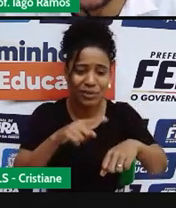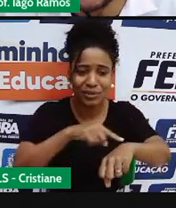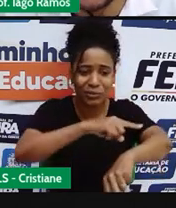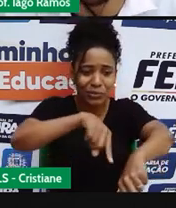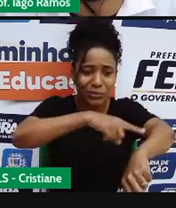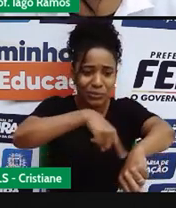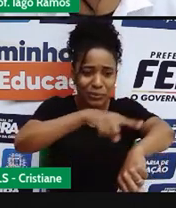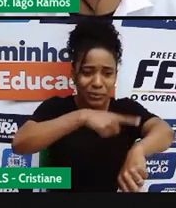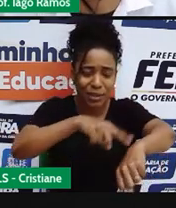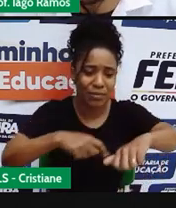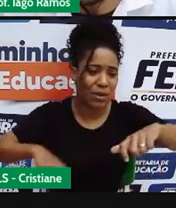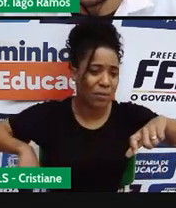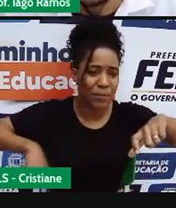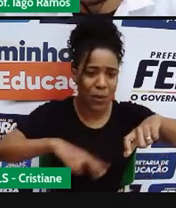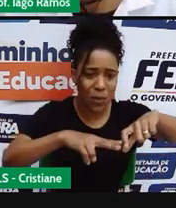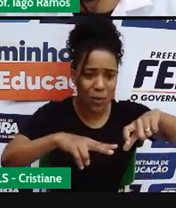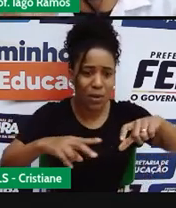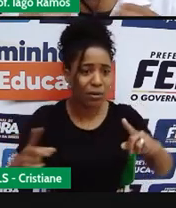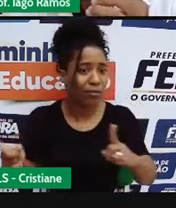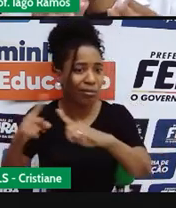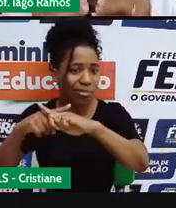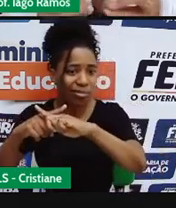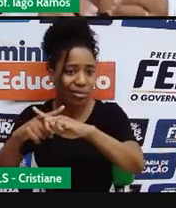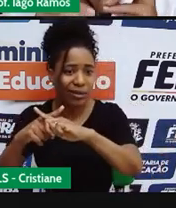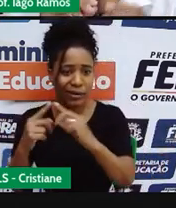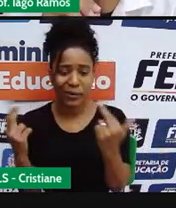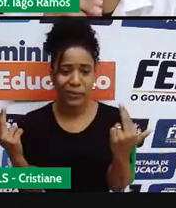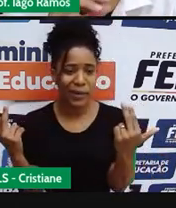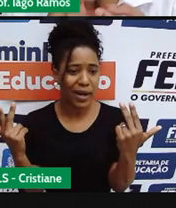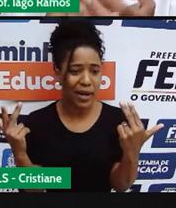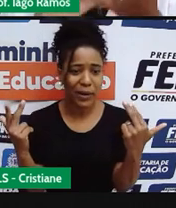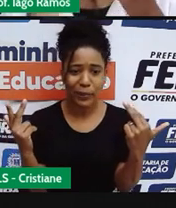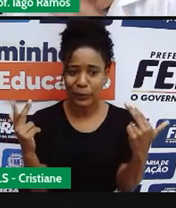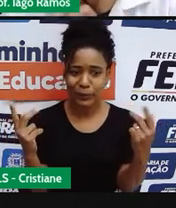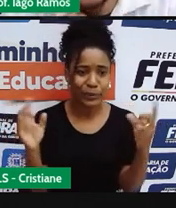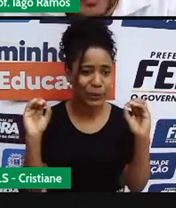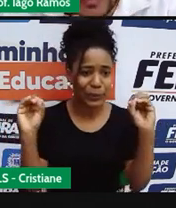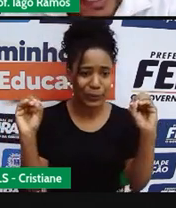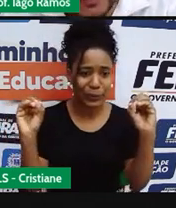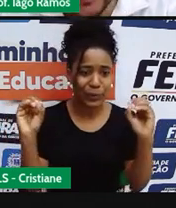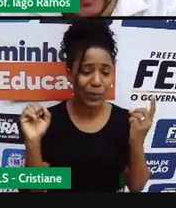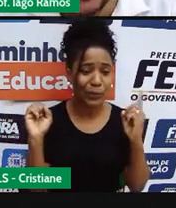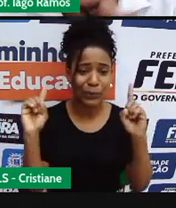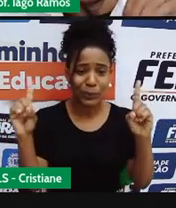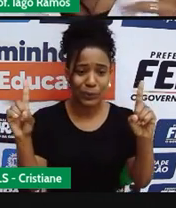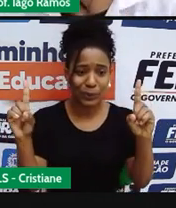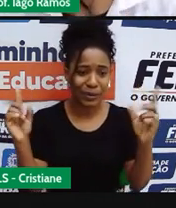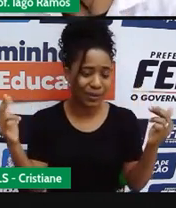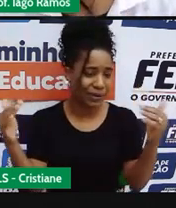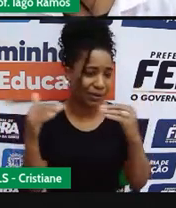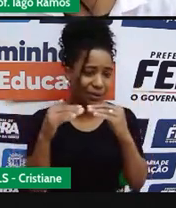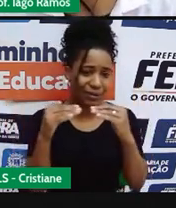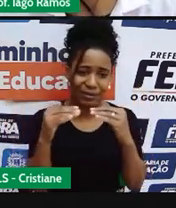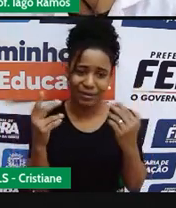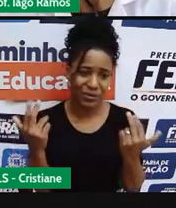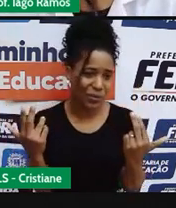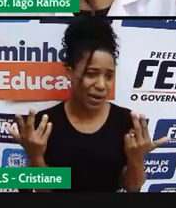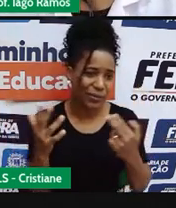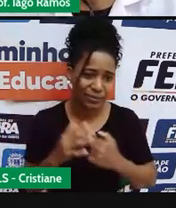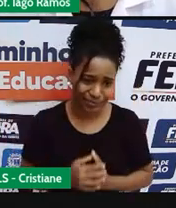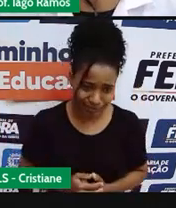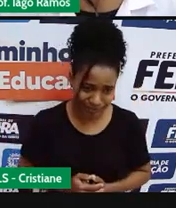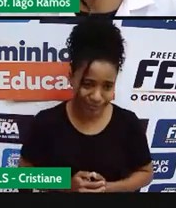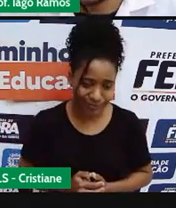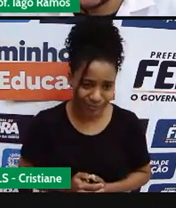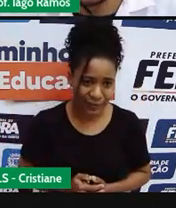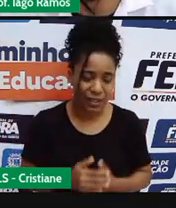por exemplo, né? Então, não tem uma relação, não tem a proporcionalidade. Essas grandezas são não